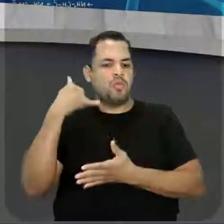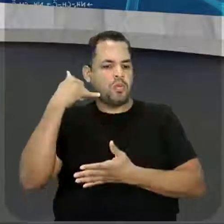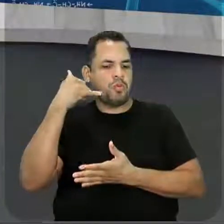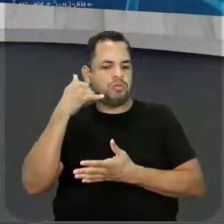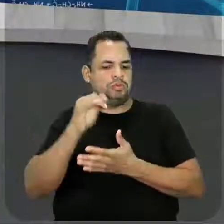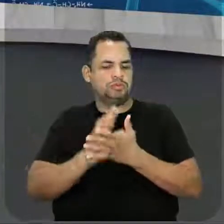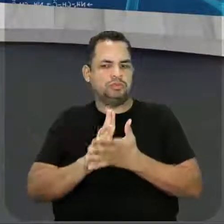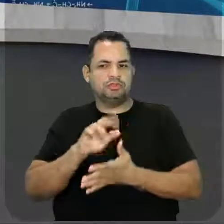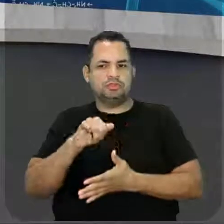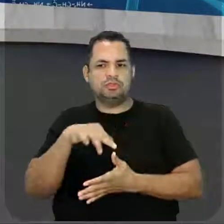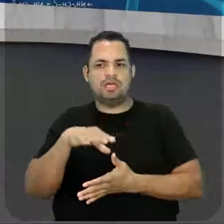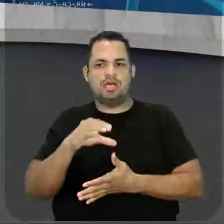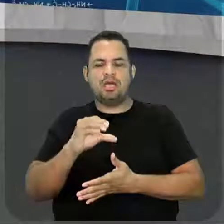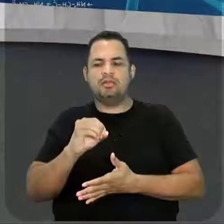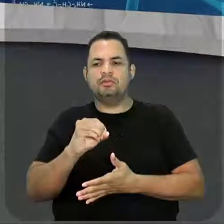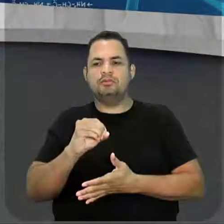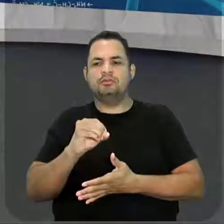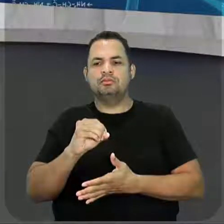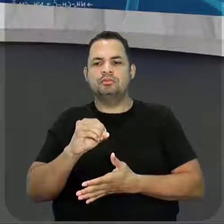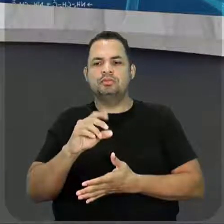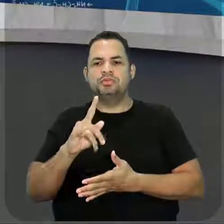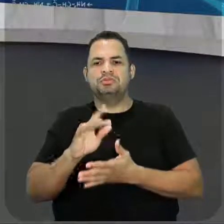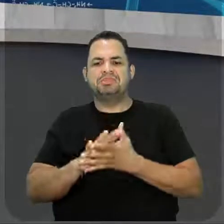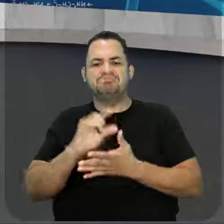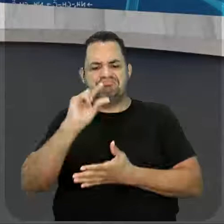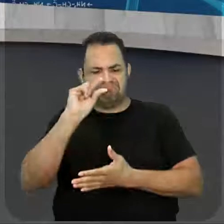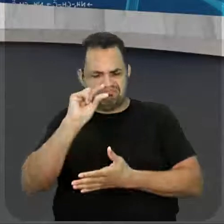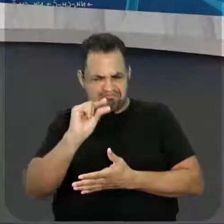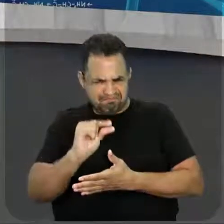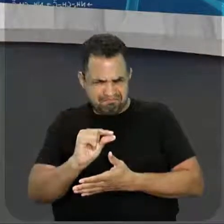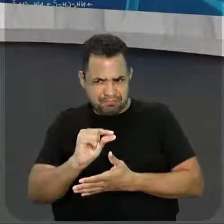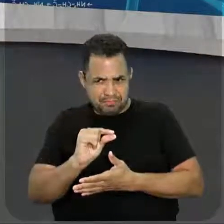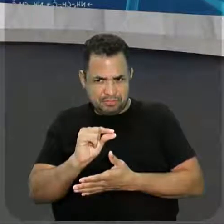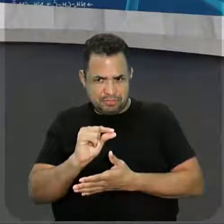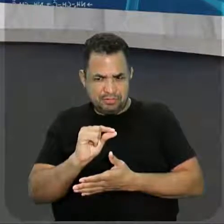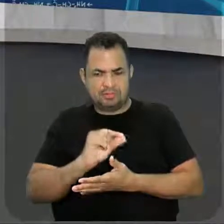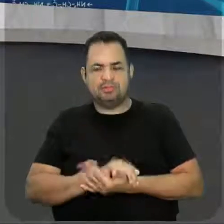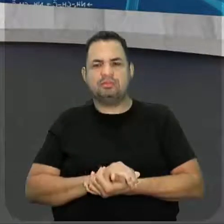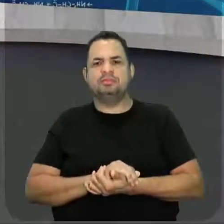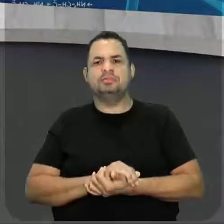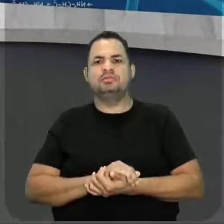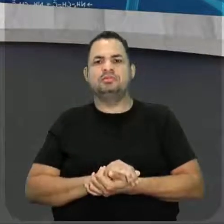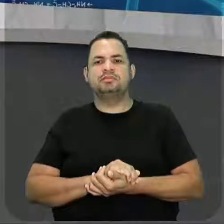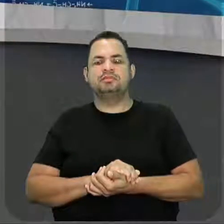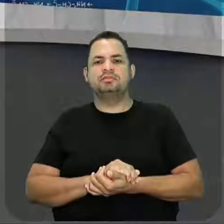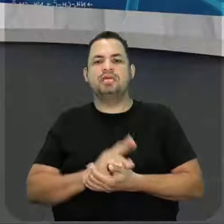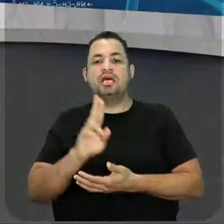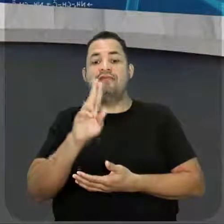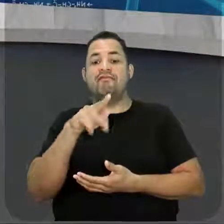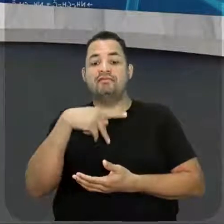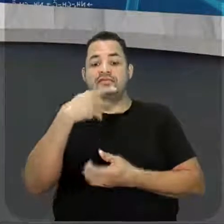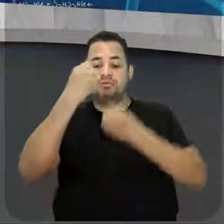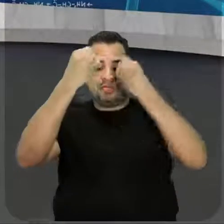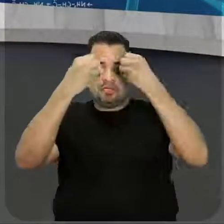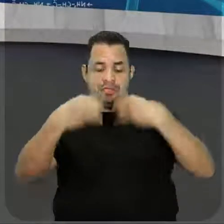aceitam o nanochip, que ele ainda é menor ainda, né? Então, aqui ele está falando de uma tecnologia